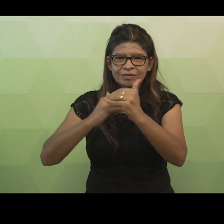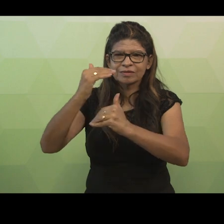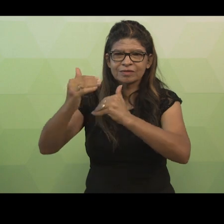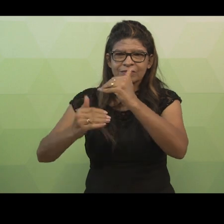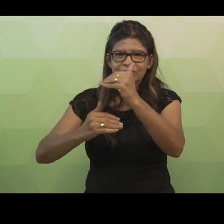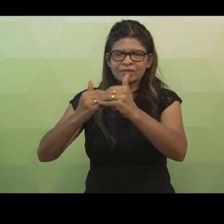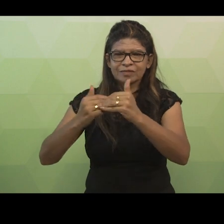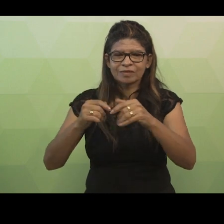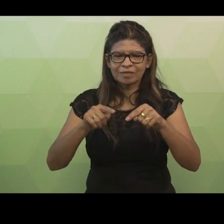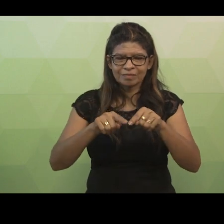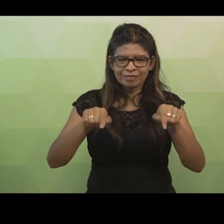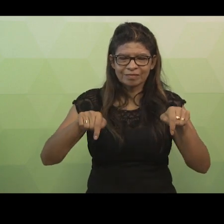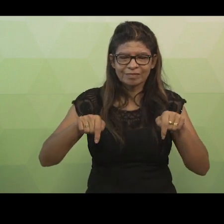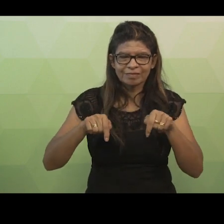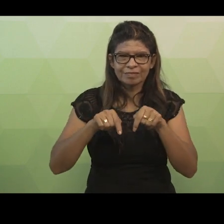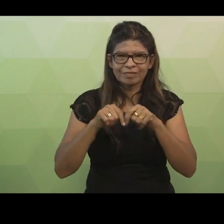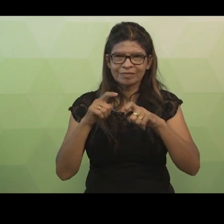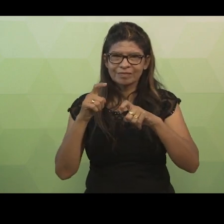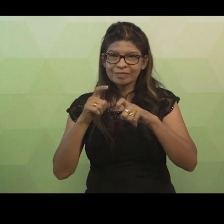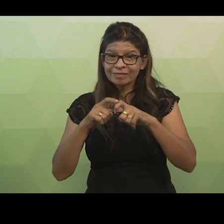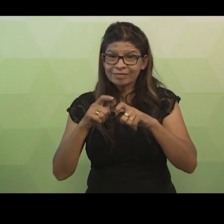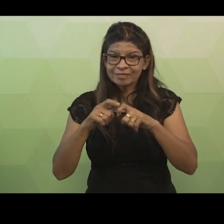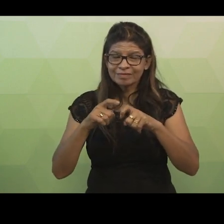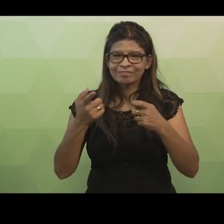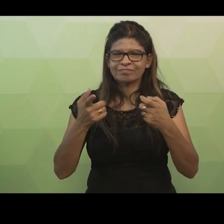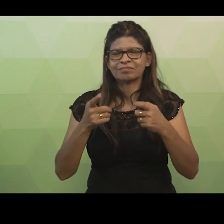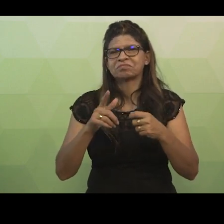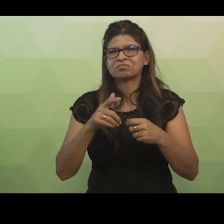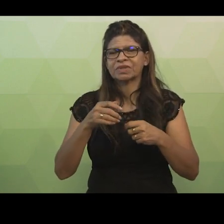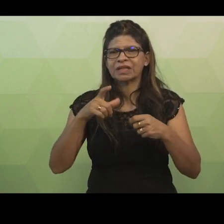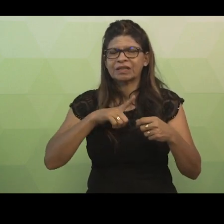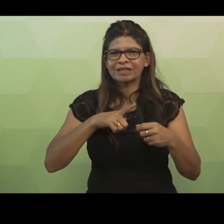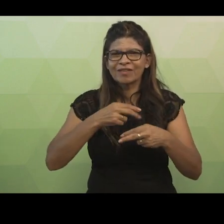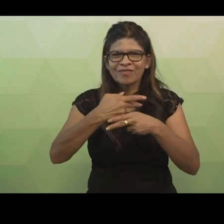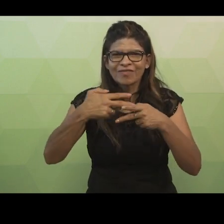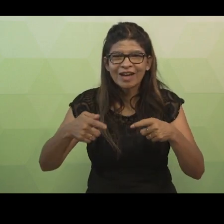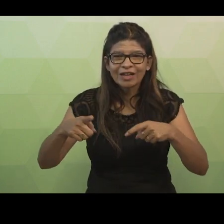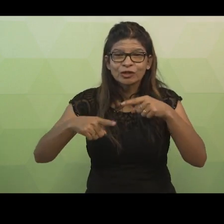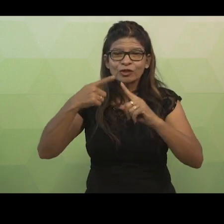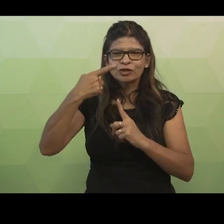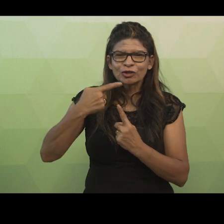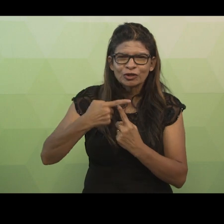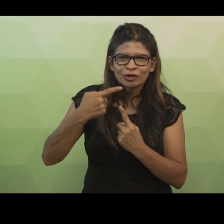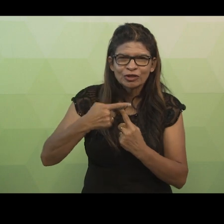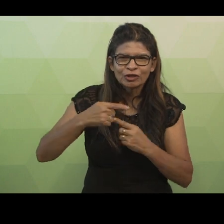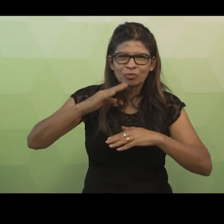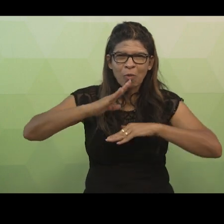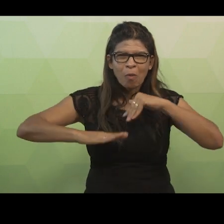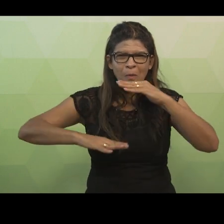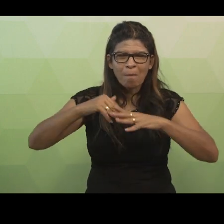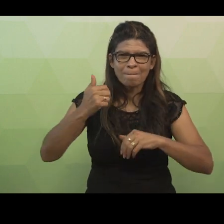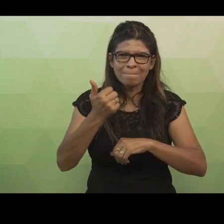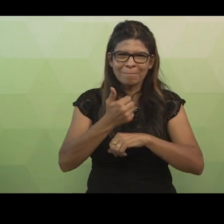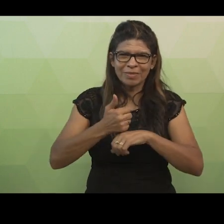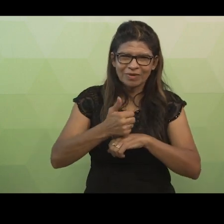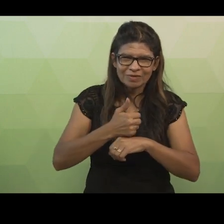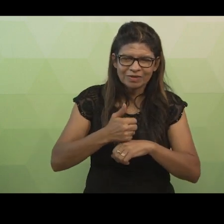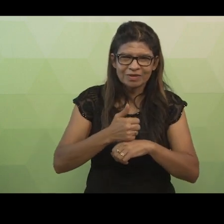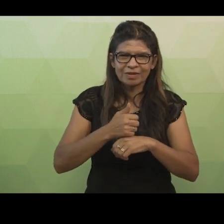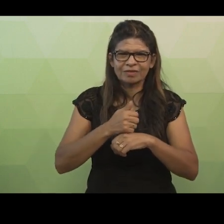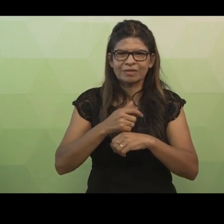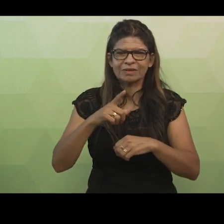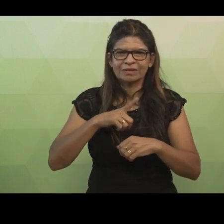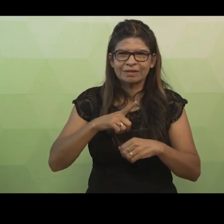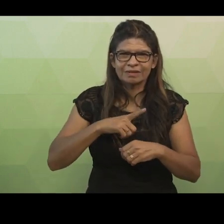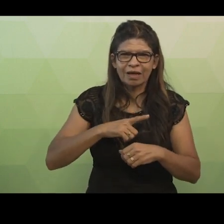conta com várias especialidades, como cardiologista, endocrinologista, otorrinolaringologista e dermatologista,